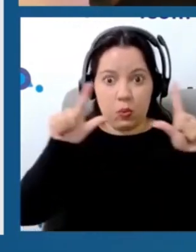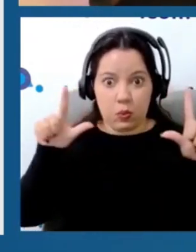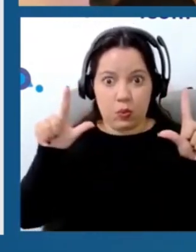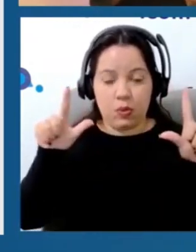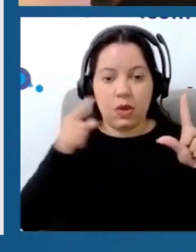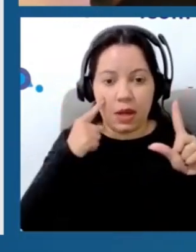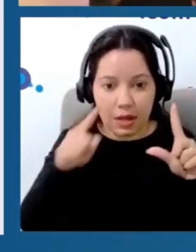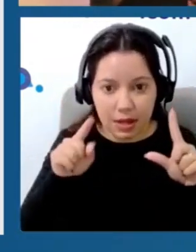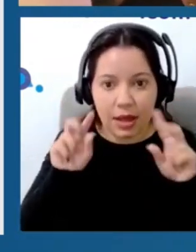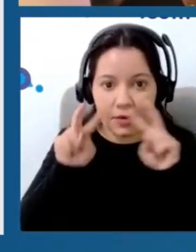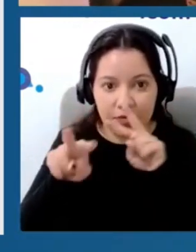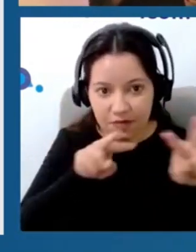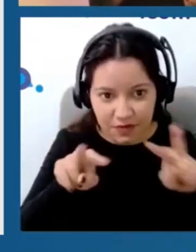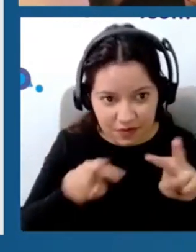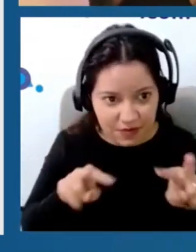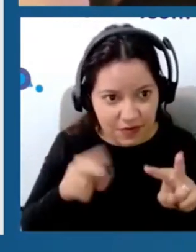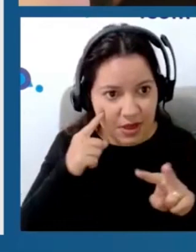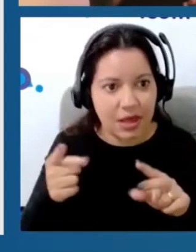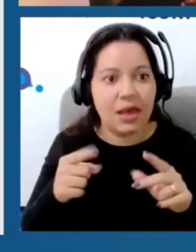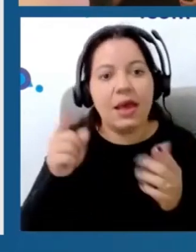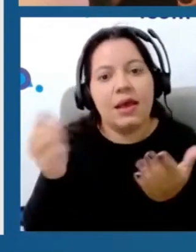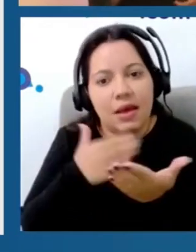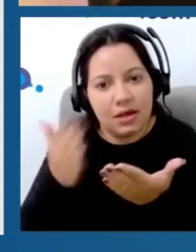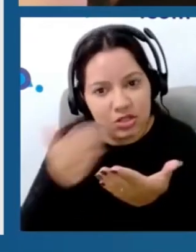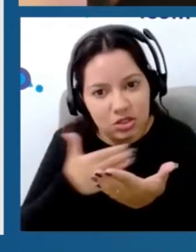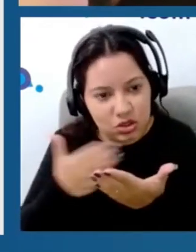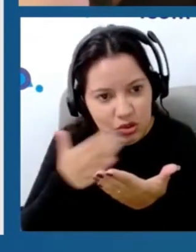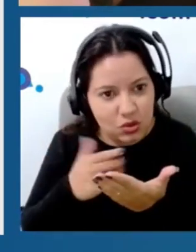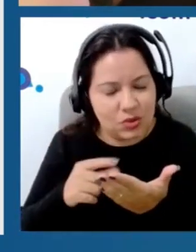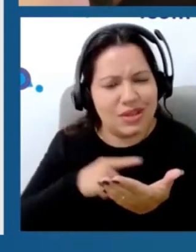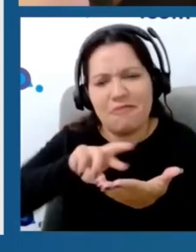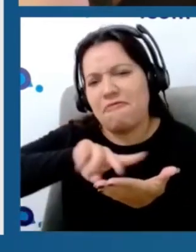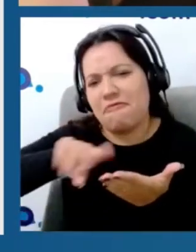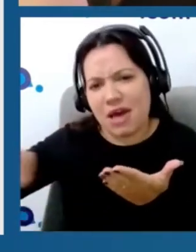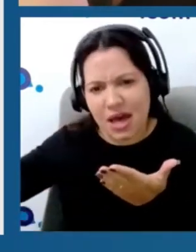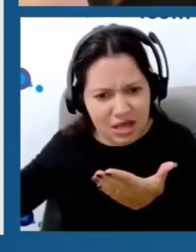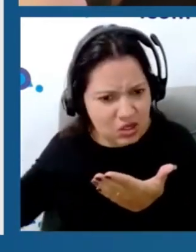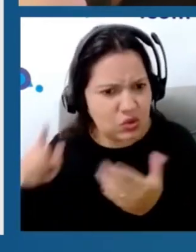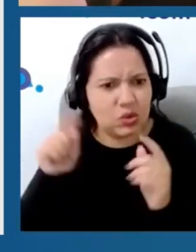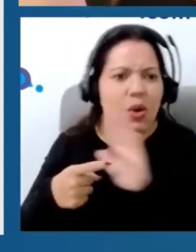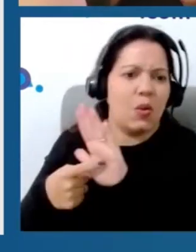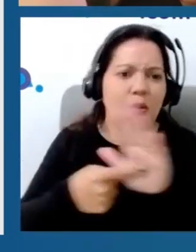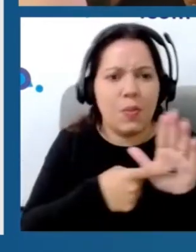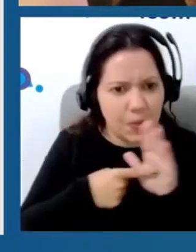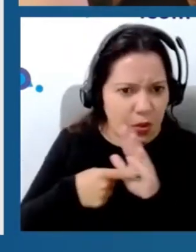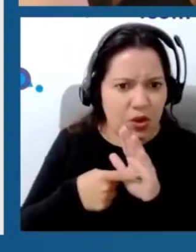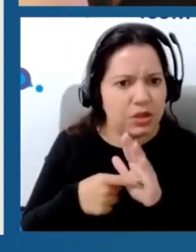Agora vocês vão acreditar em mim, mas podem se remeter ao artigo. E aí a gente tem uma série de indicações que mostram o uso